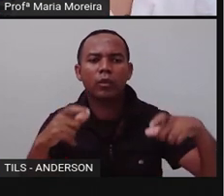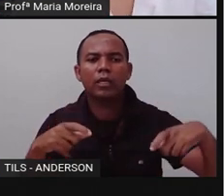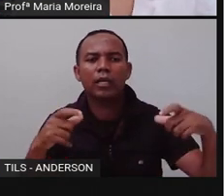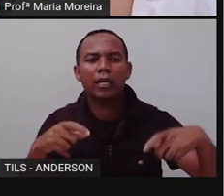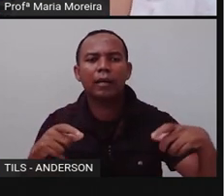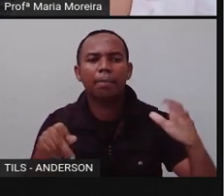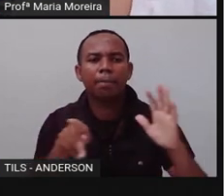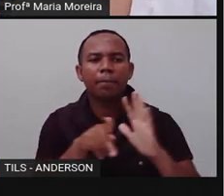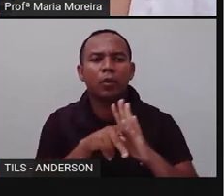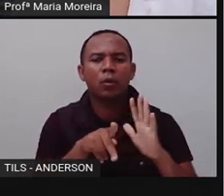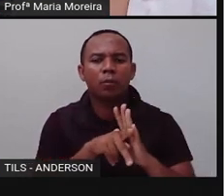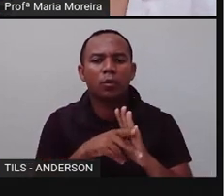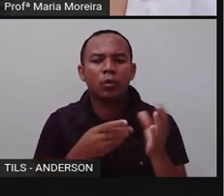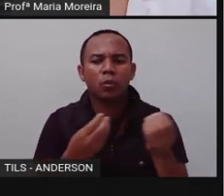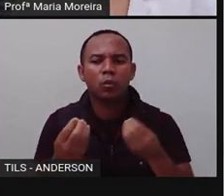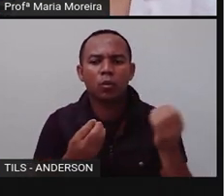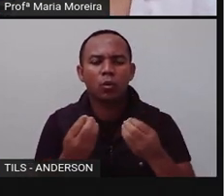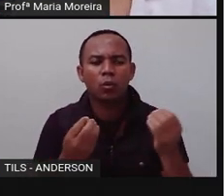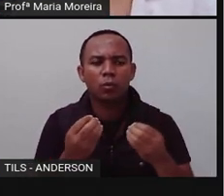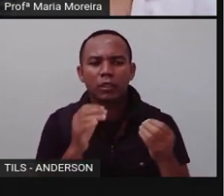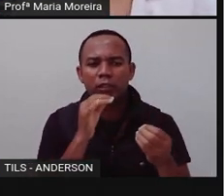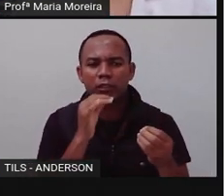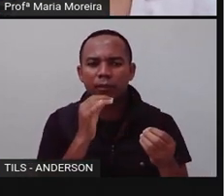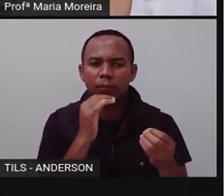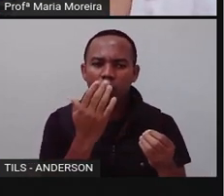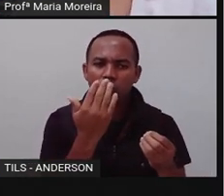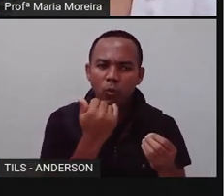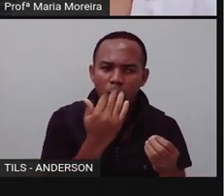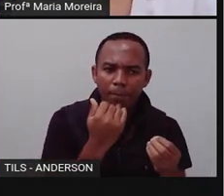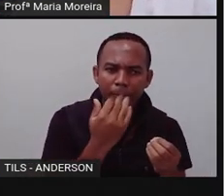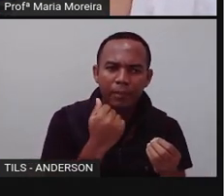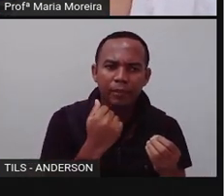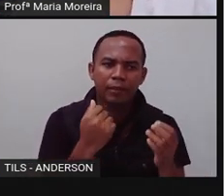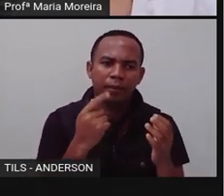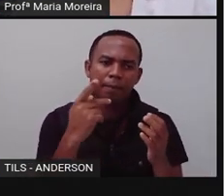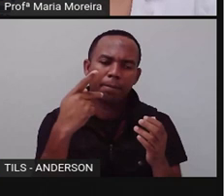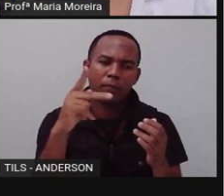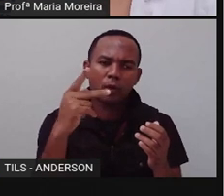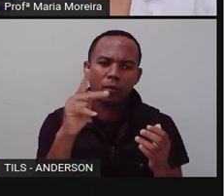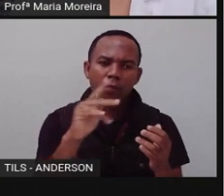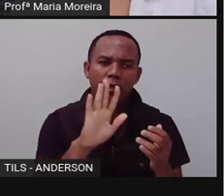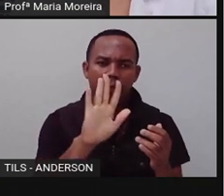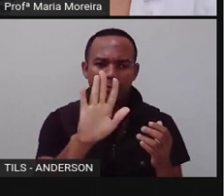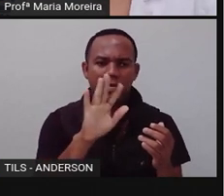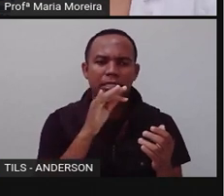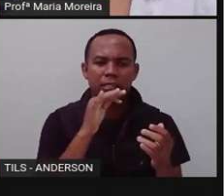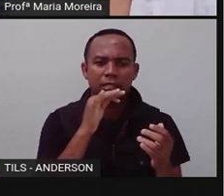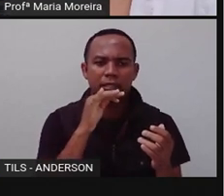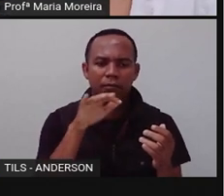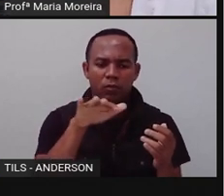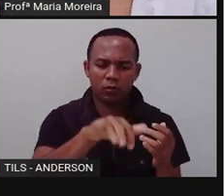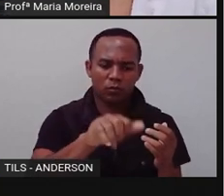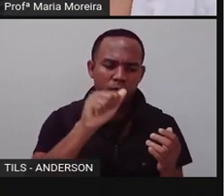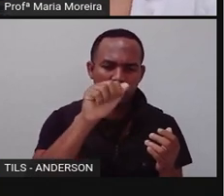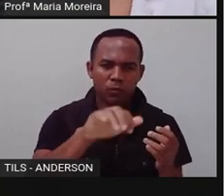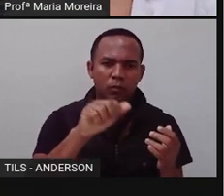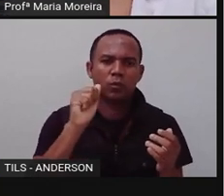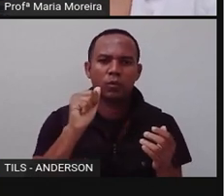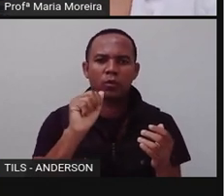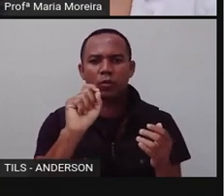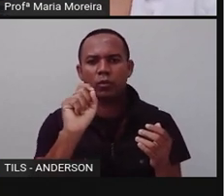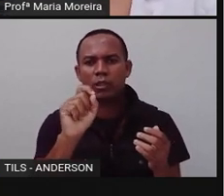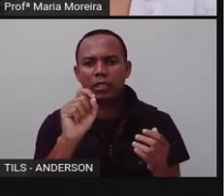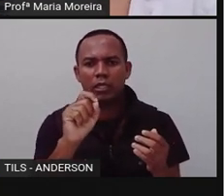O clima, a vegetação e os seus alimentos. Não é isso? Se removidos de seu habitat, as espécies